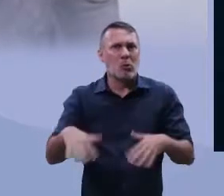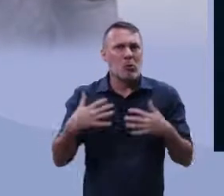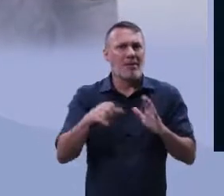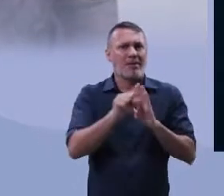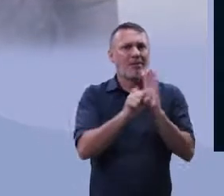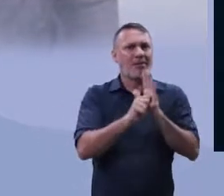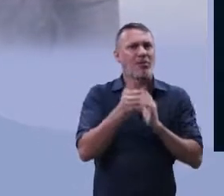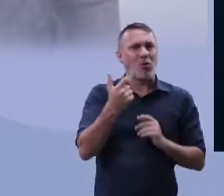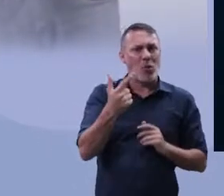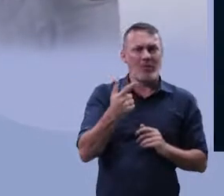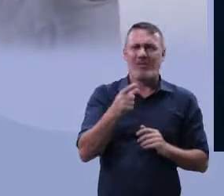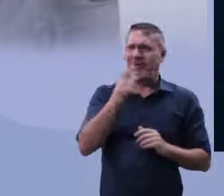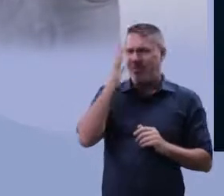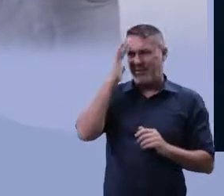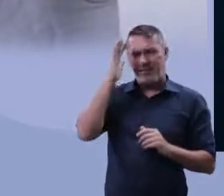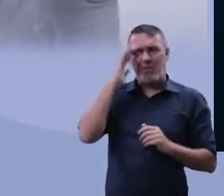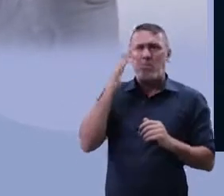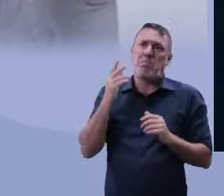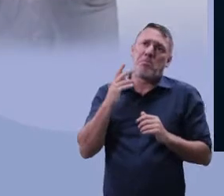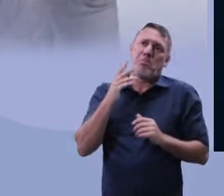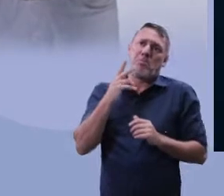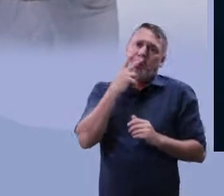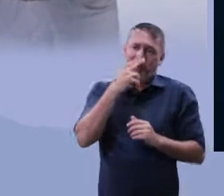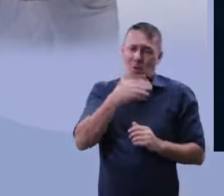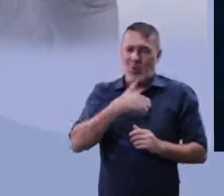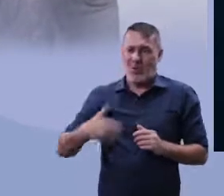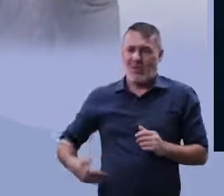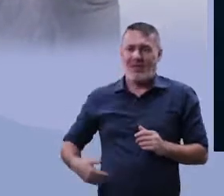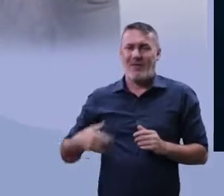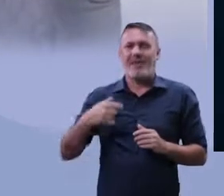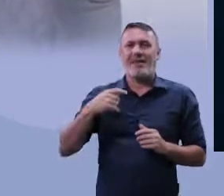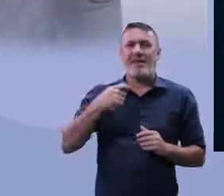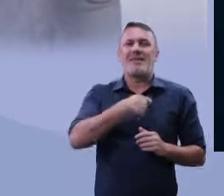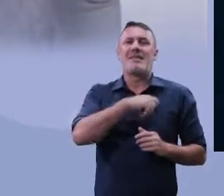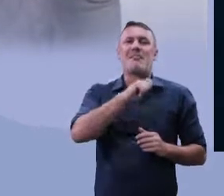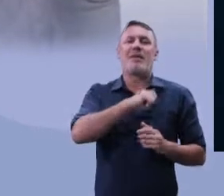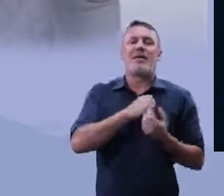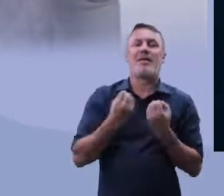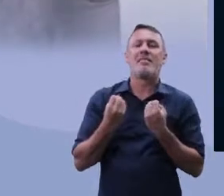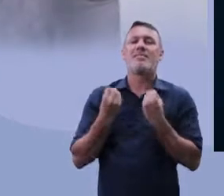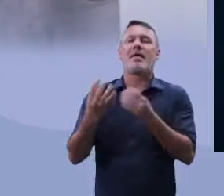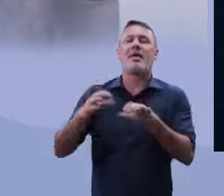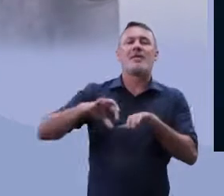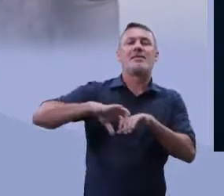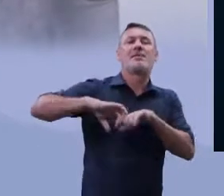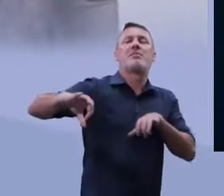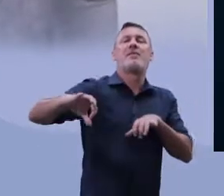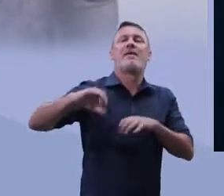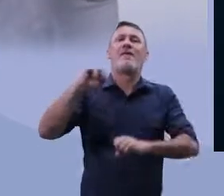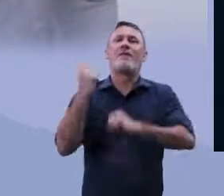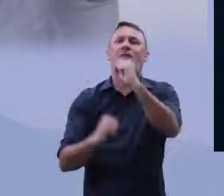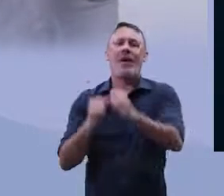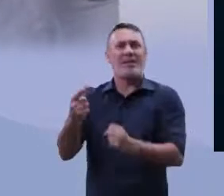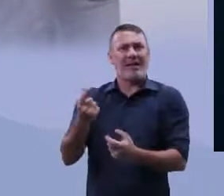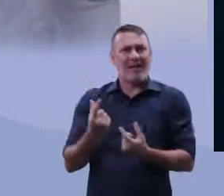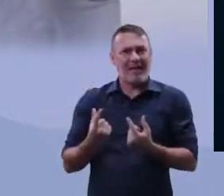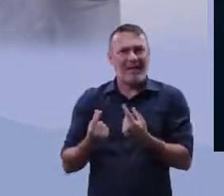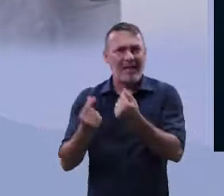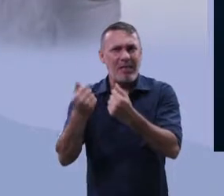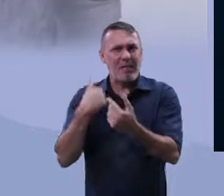o século XII. E, em hipótese alguma, teoricamente falando, o governo espanhol vai abrir mão desse território rico,